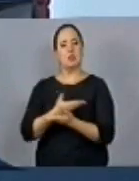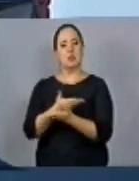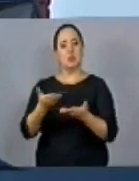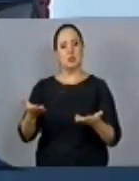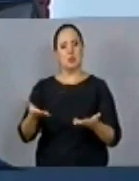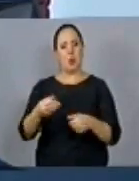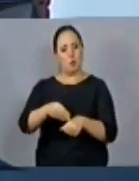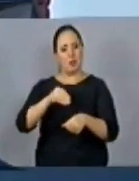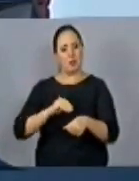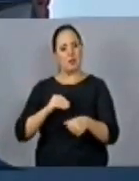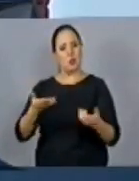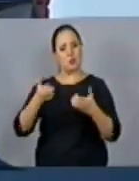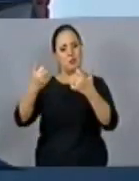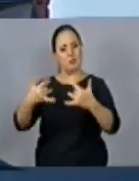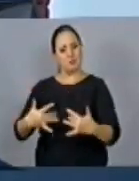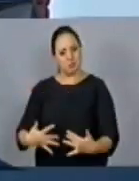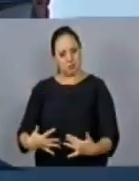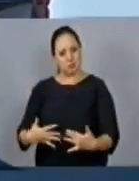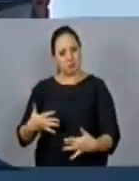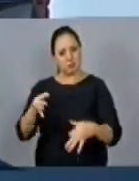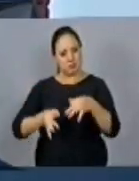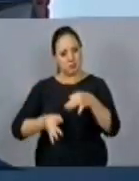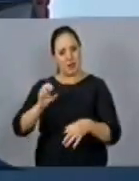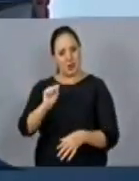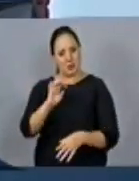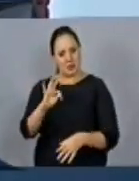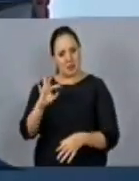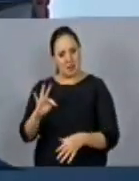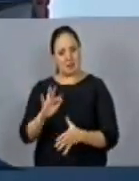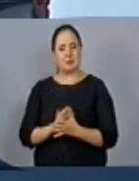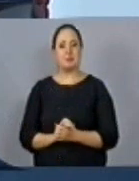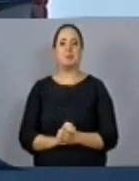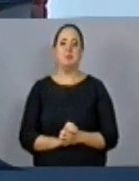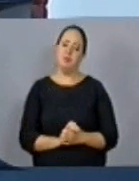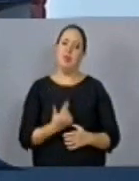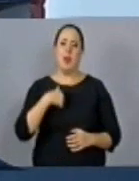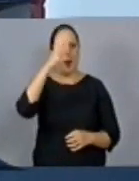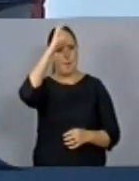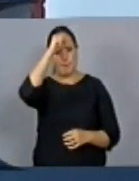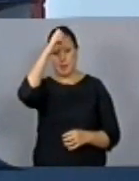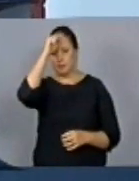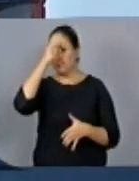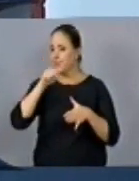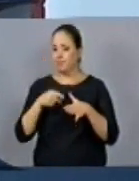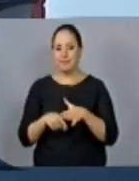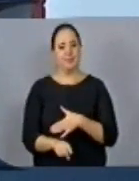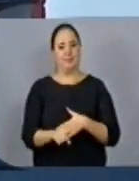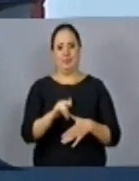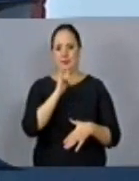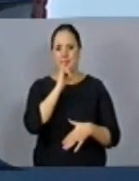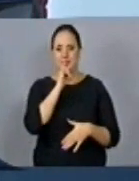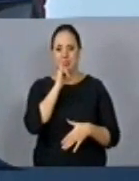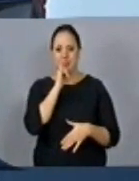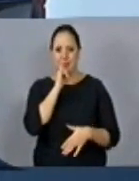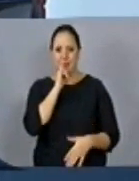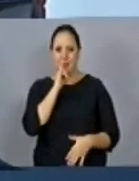forneceram ao poder judiciário brasileiro. E aprendi muito, como, por exemplo, que São Pedro